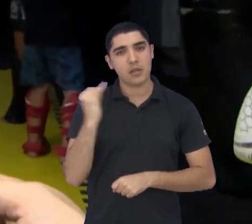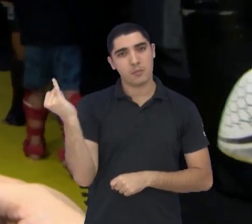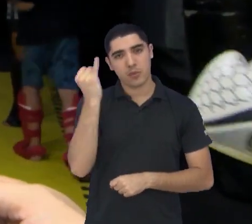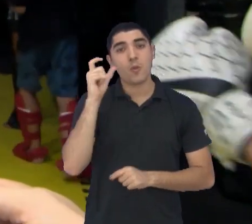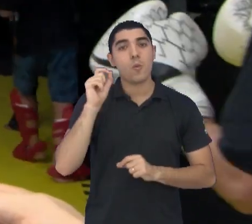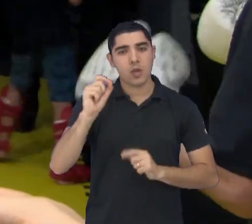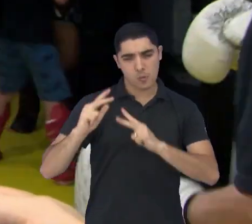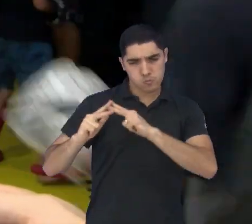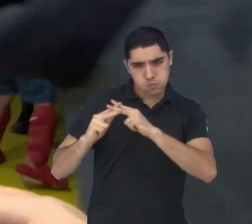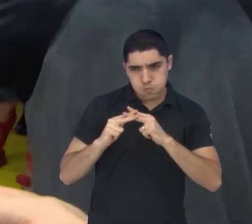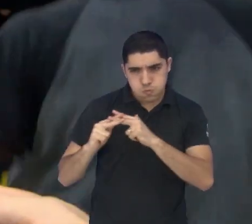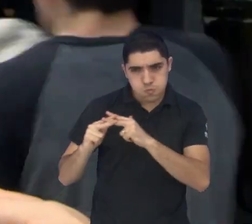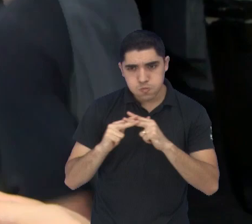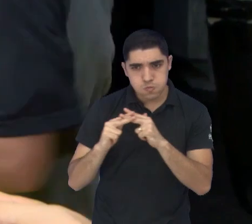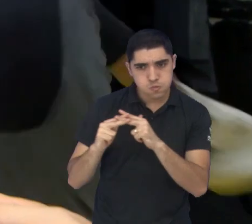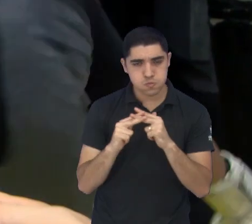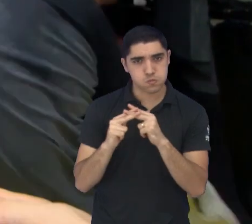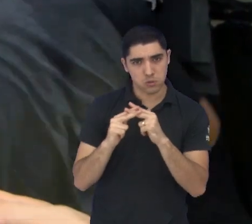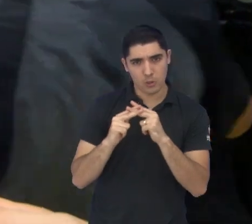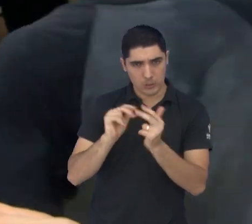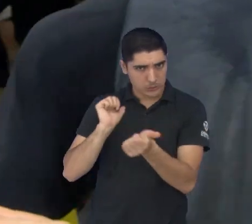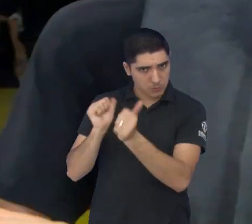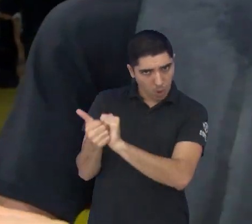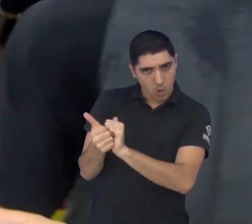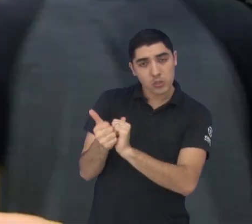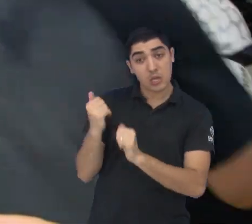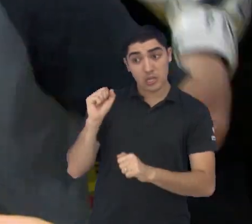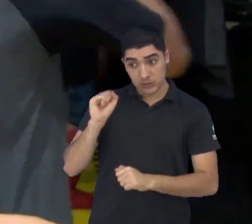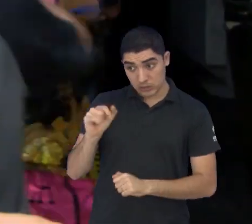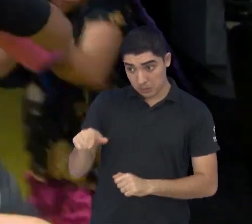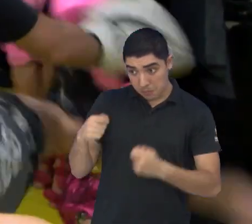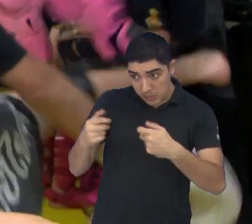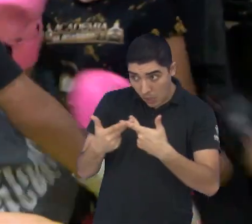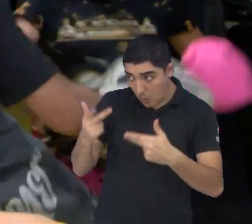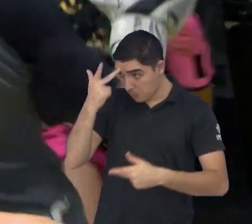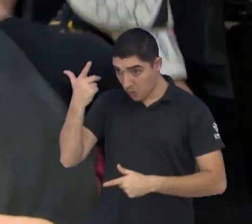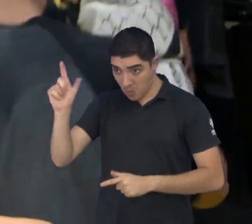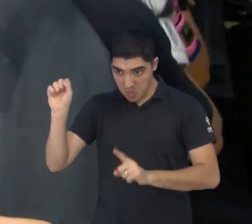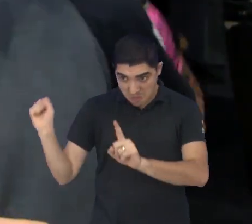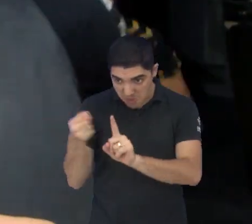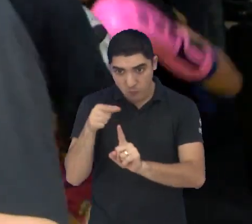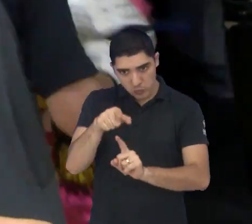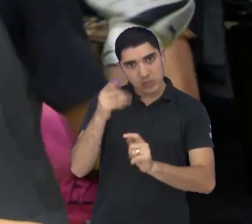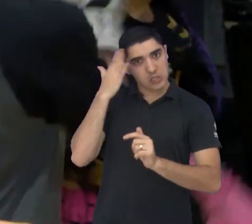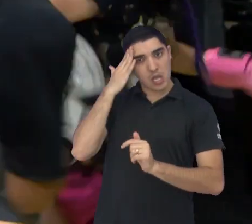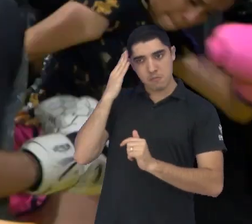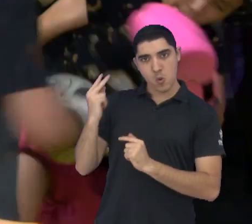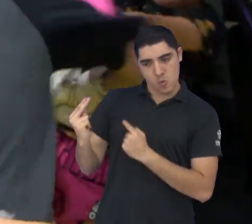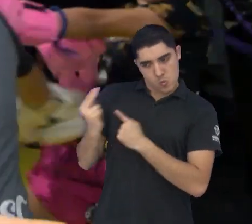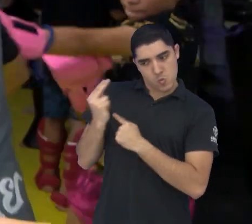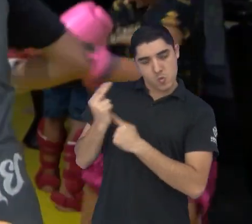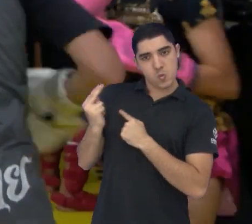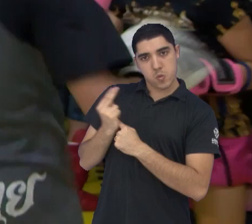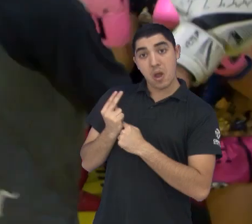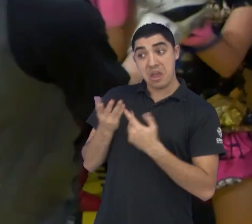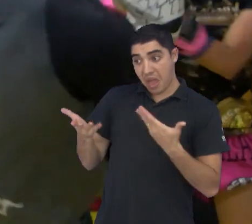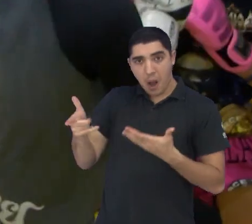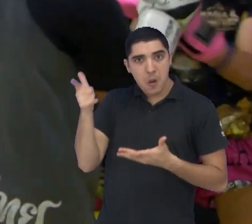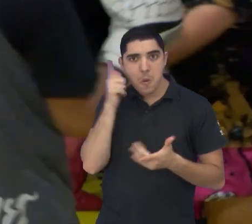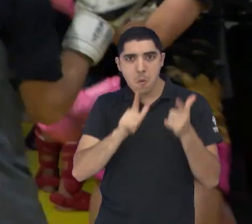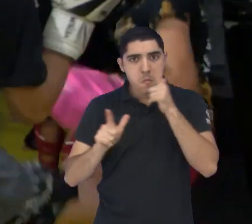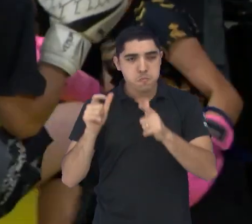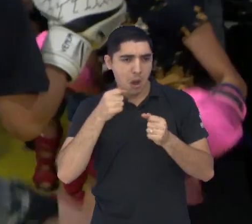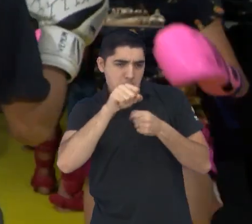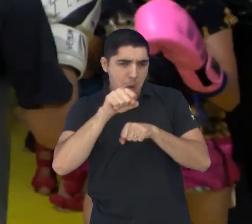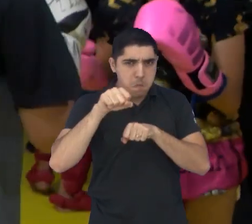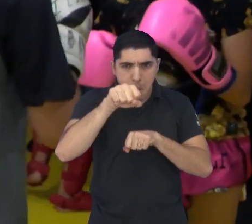marcial, do esporte, pra você, se precisar, no caso, saber aí se defender. E hoje ela tá aí, brilhando aí, fazendo suas lutas, e cada